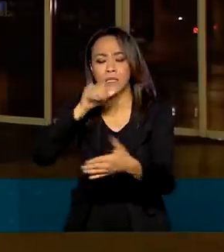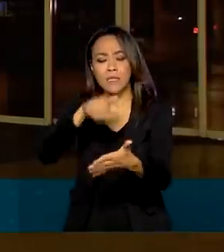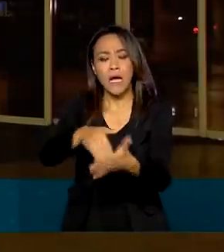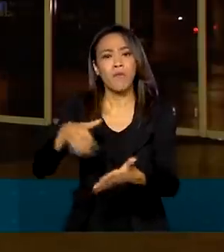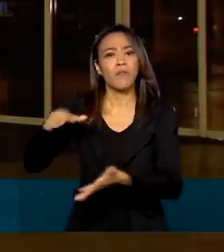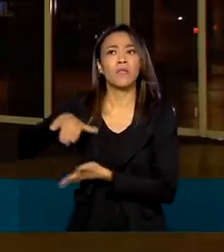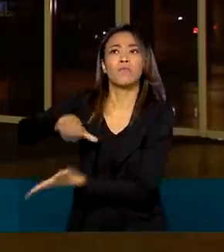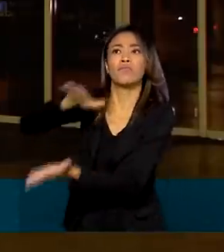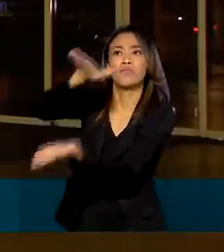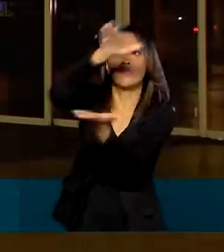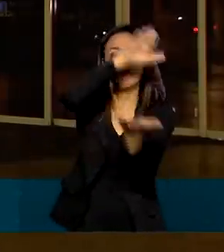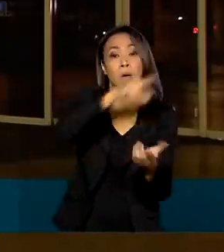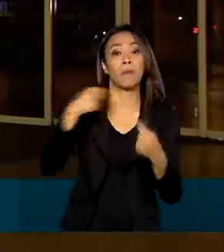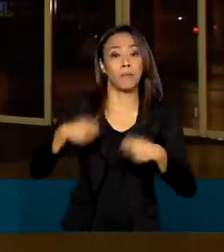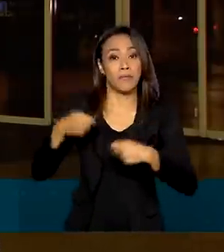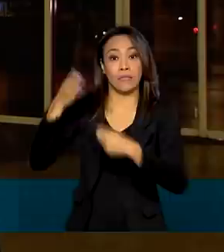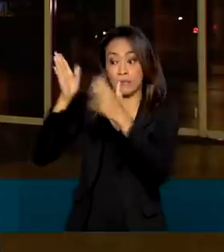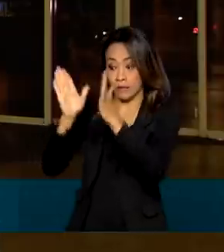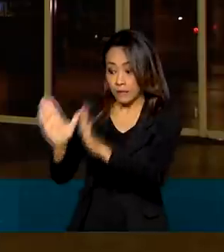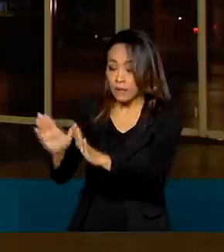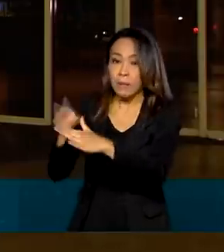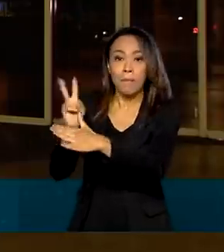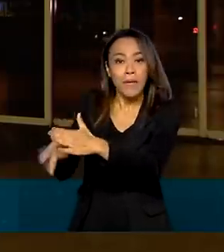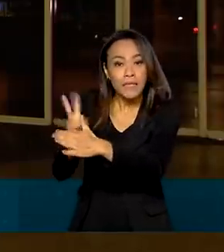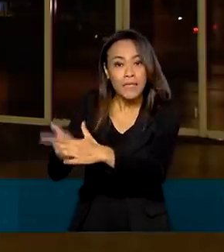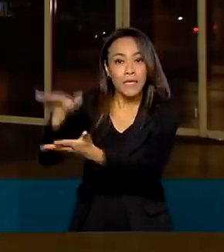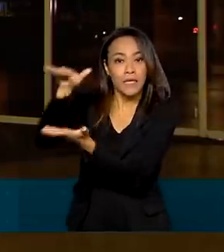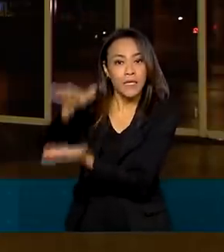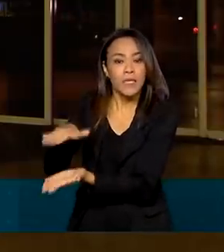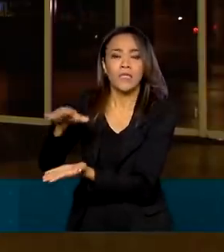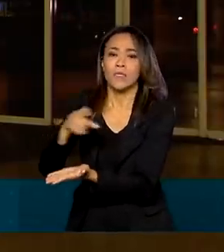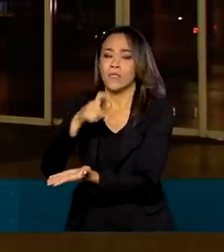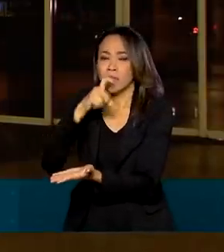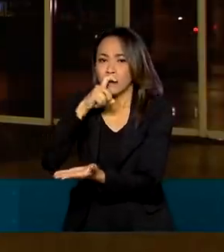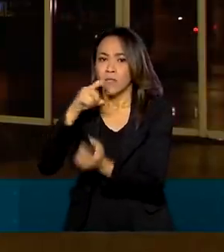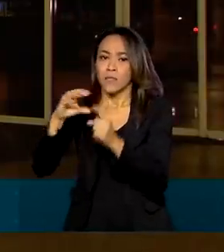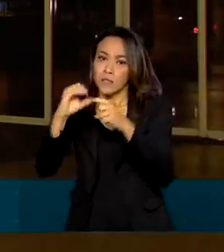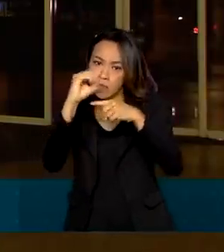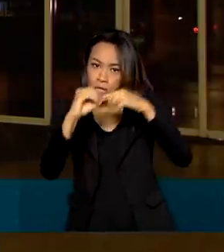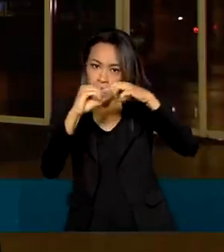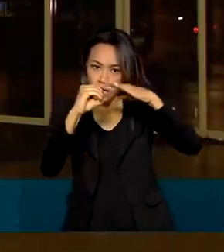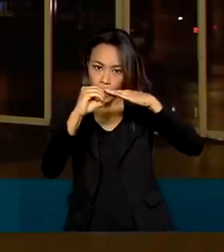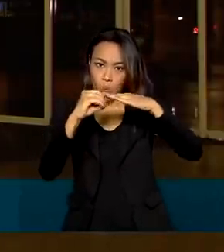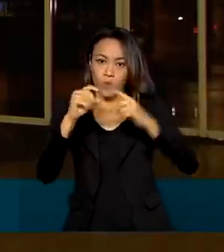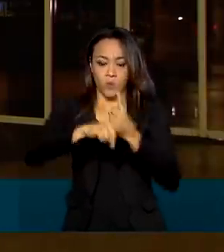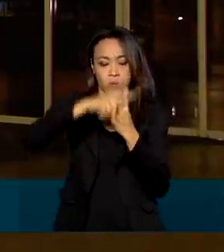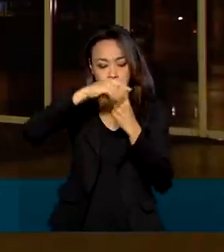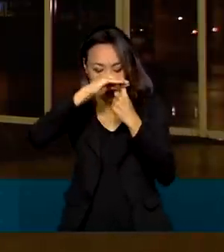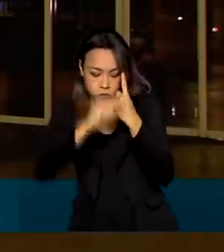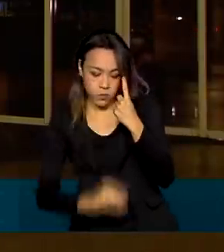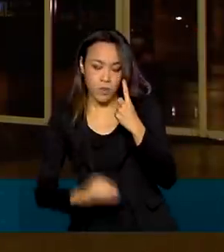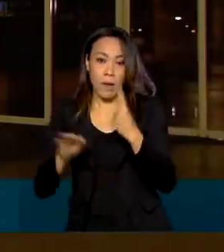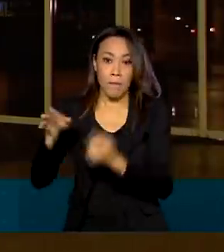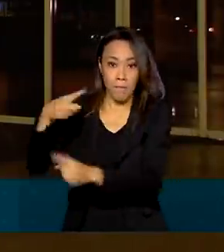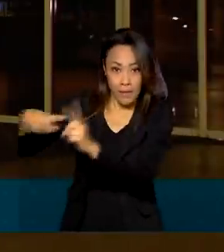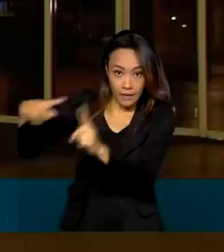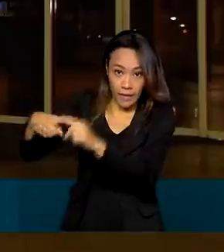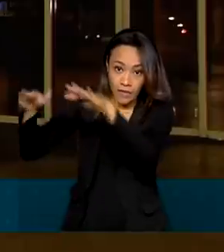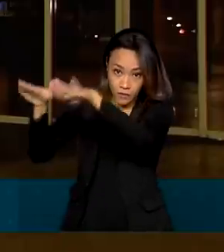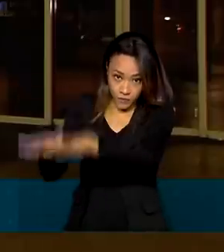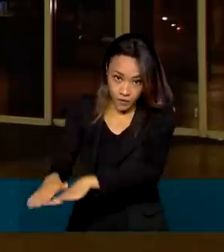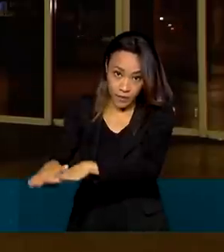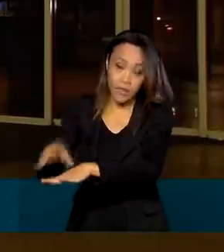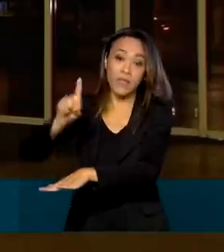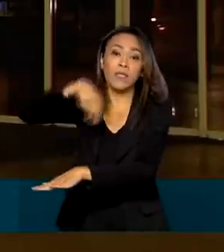necessidade de ser mantida em temperatura abaixo de zero. Metade das vacinas ficam em Guarulhos e só serão